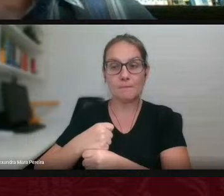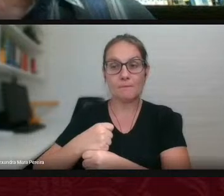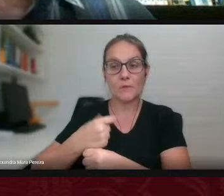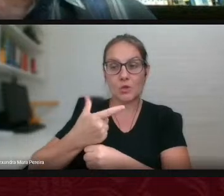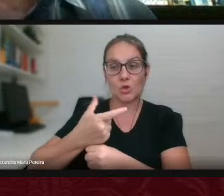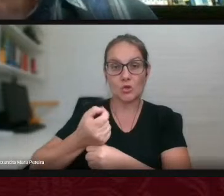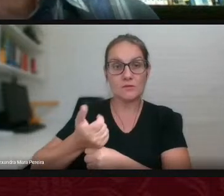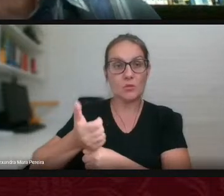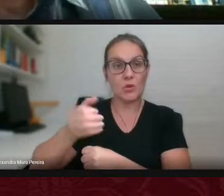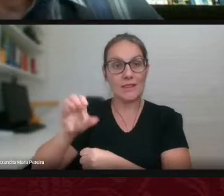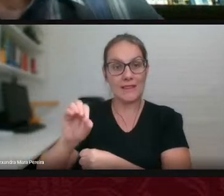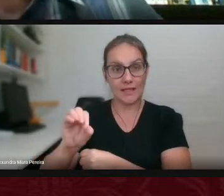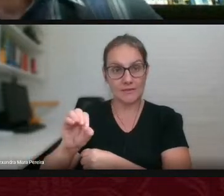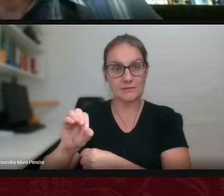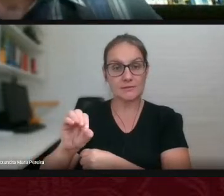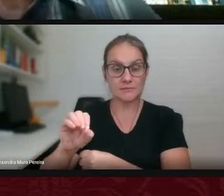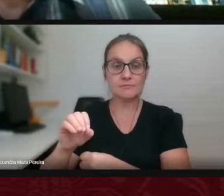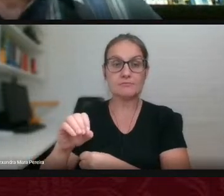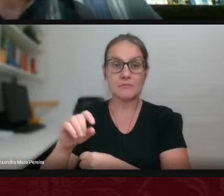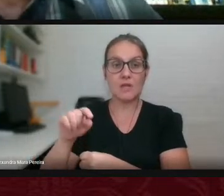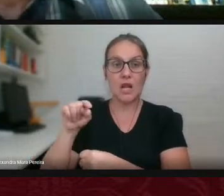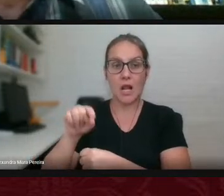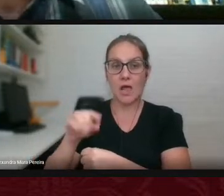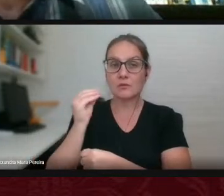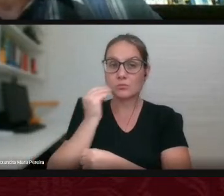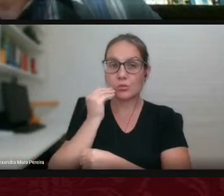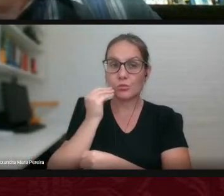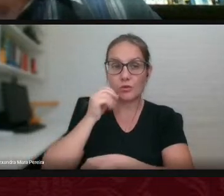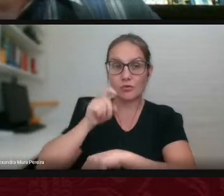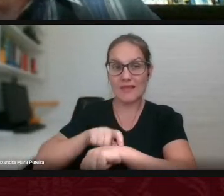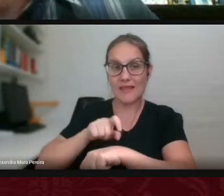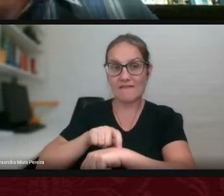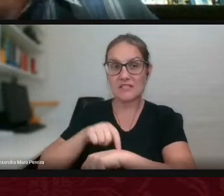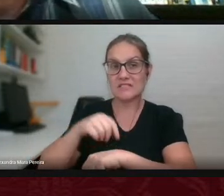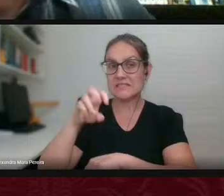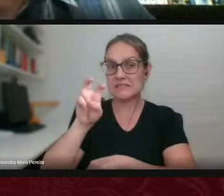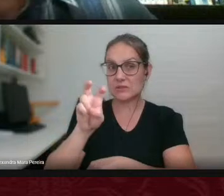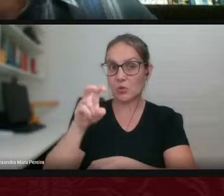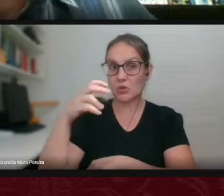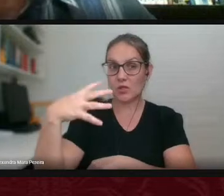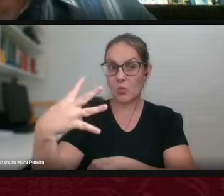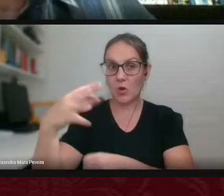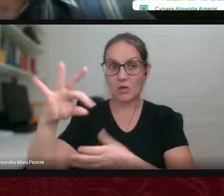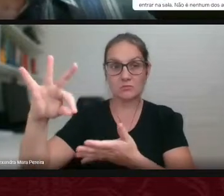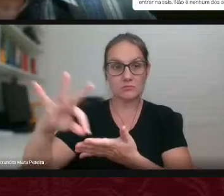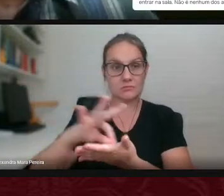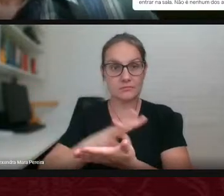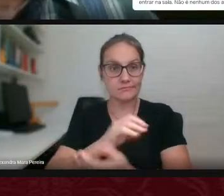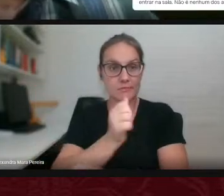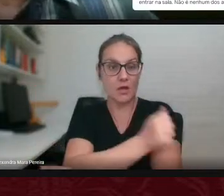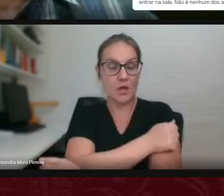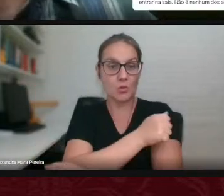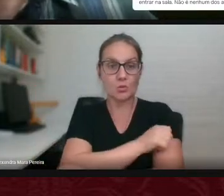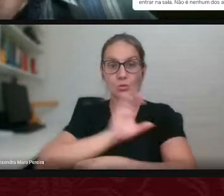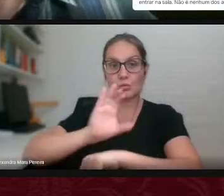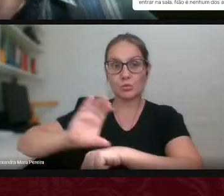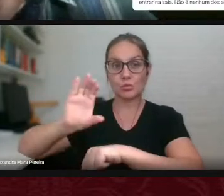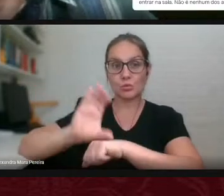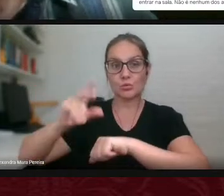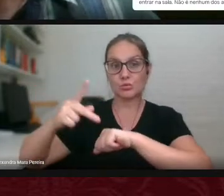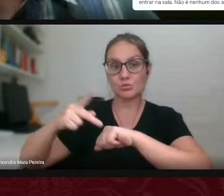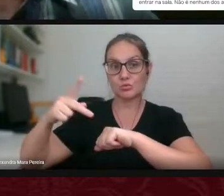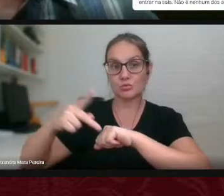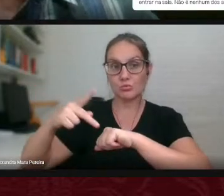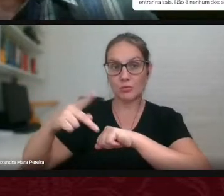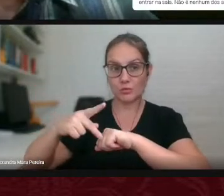2010, e tivemos aí, naquela oportunidade, 54 inscritos neste curso de pós-graduação Lato